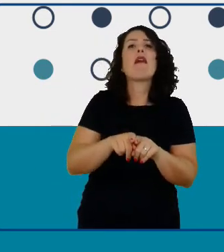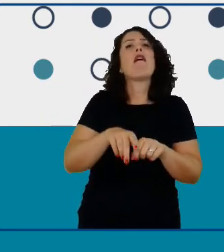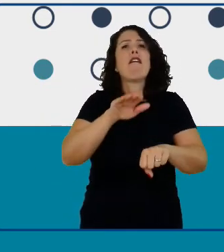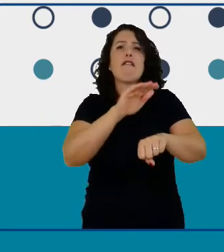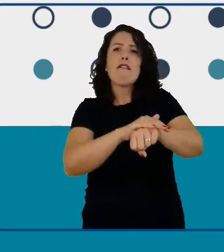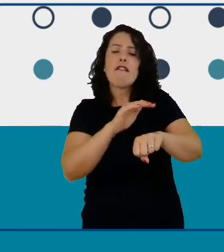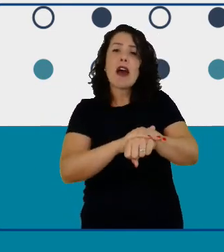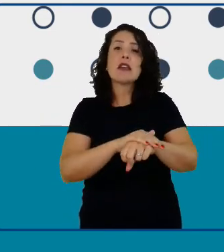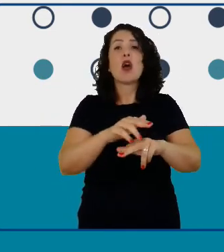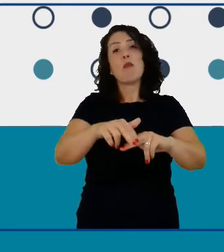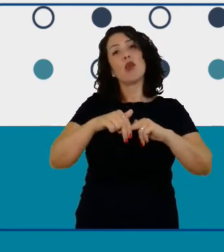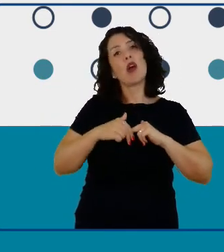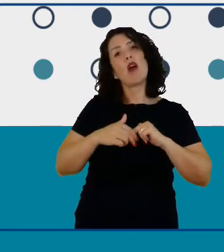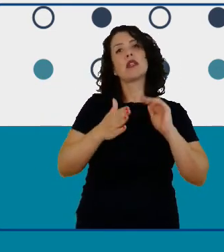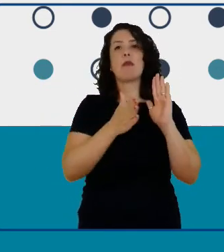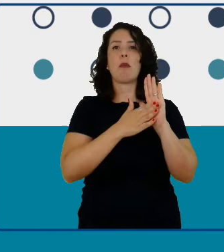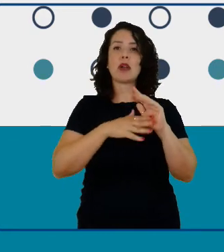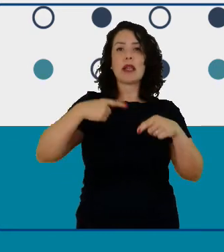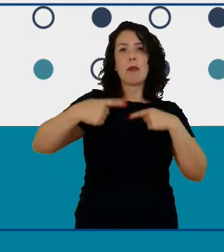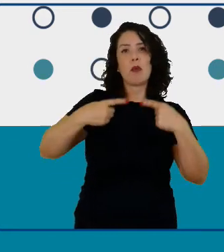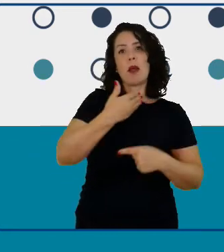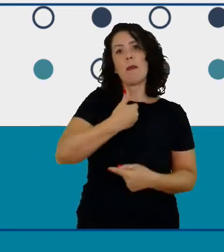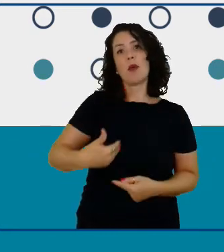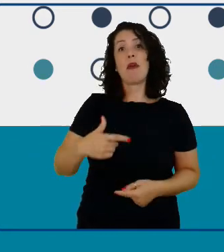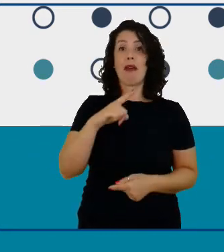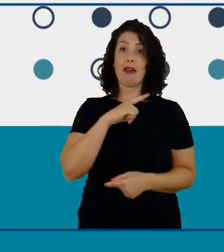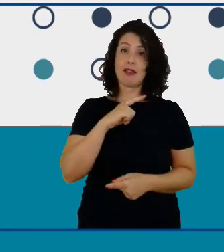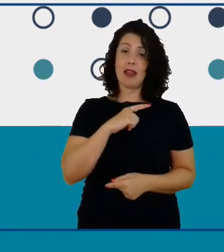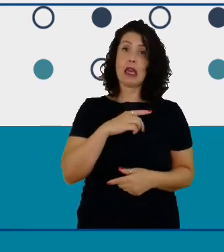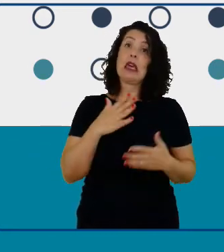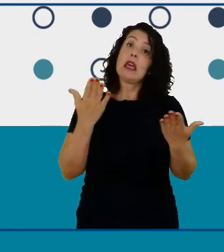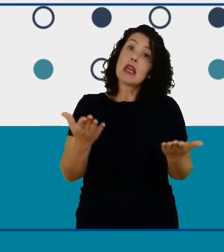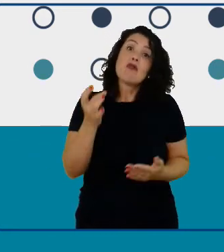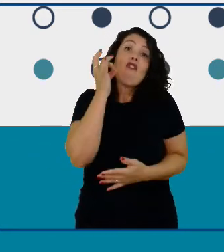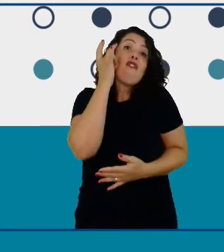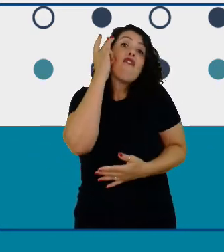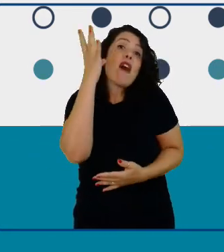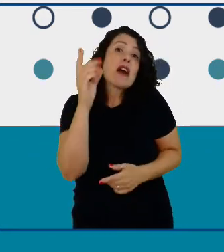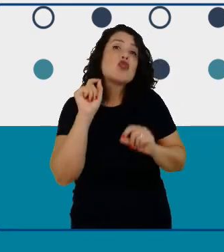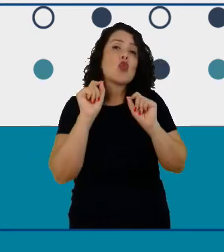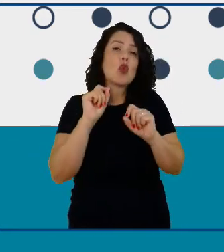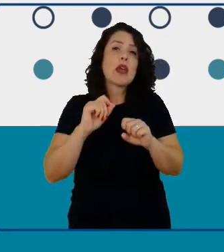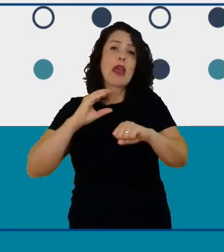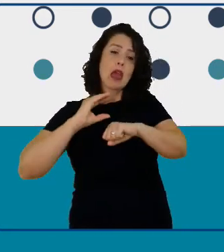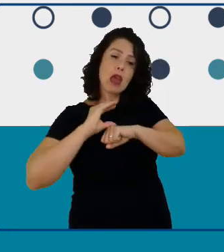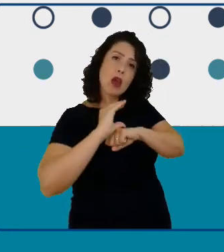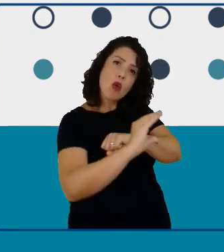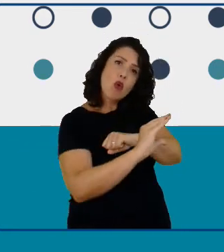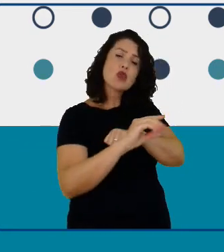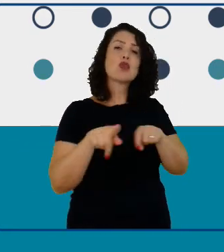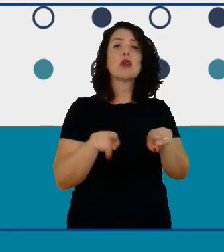fica muito mais fácil fomentar recursos alocar recursos e estabelecer parcerias com outras